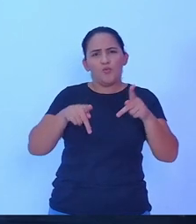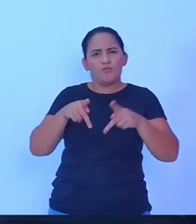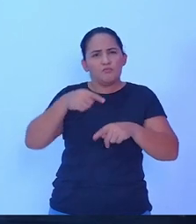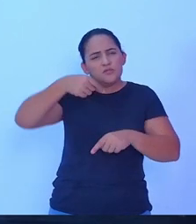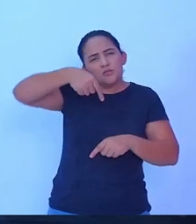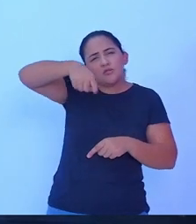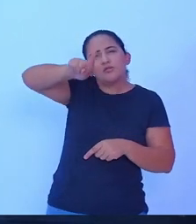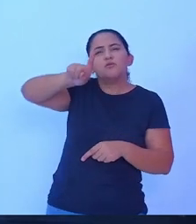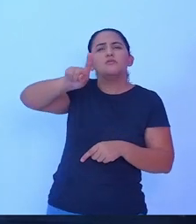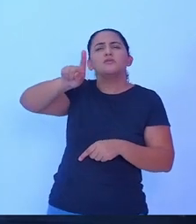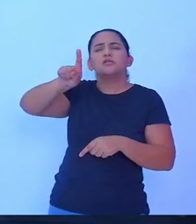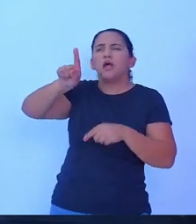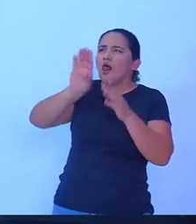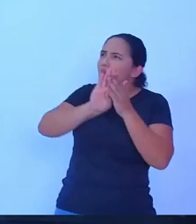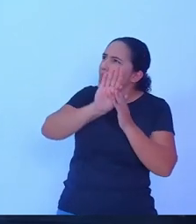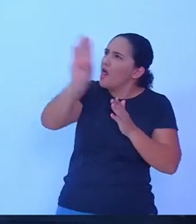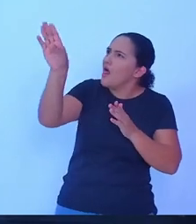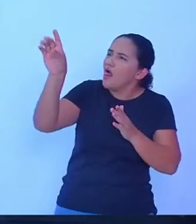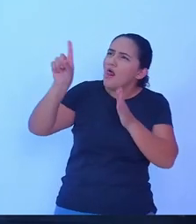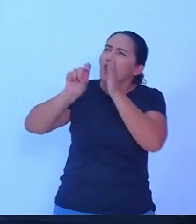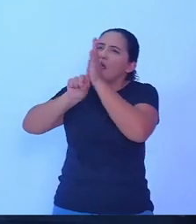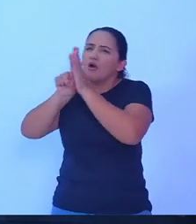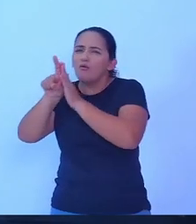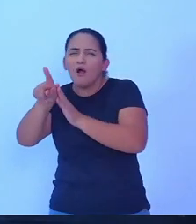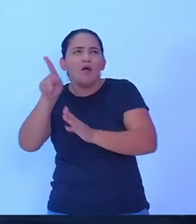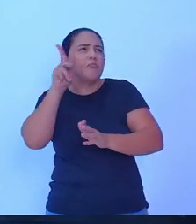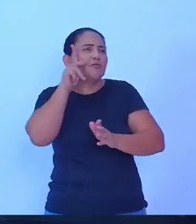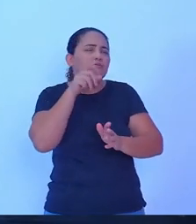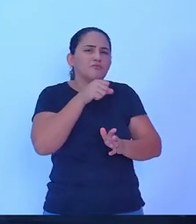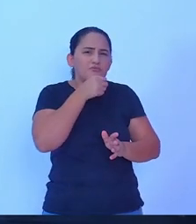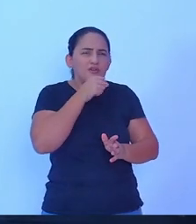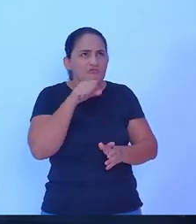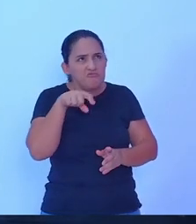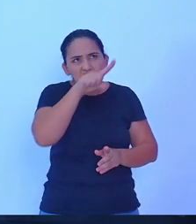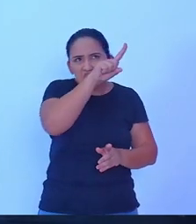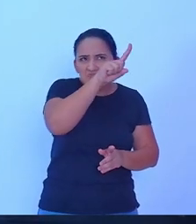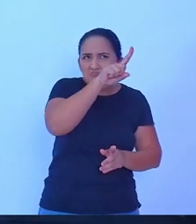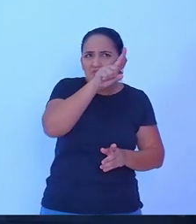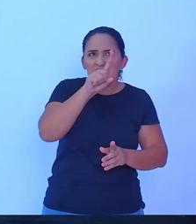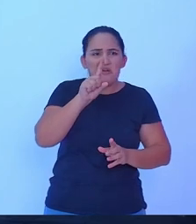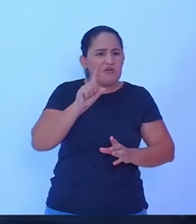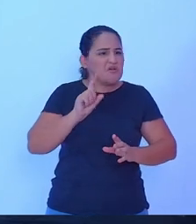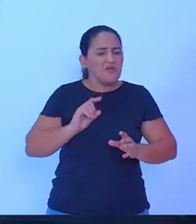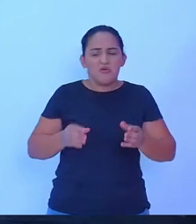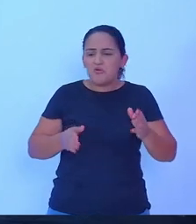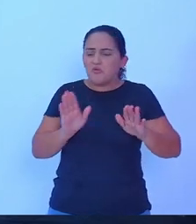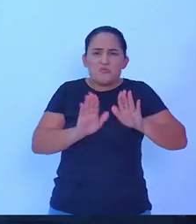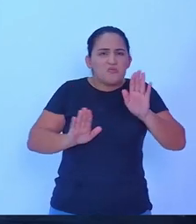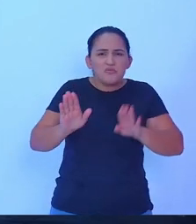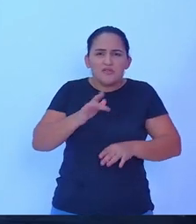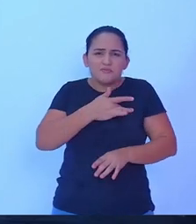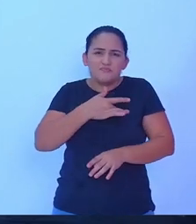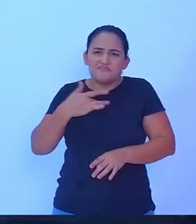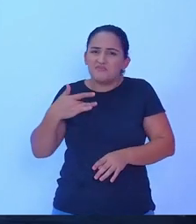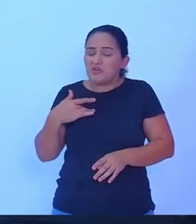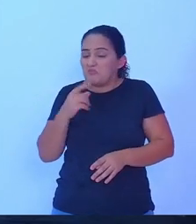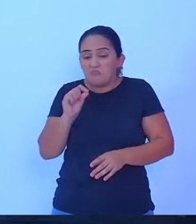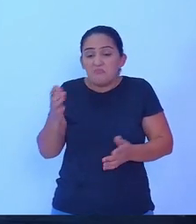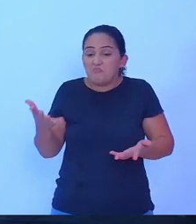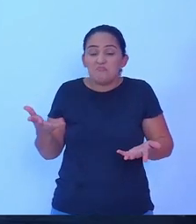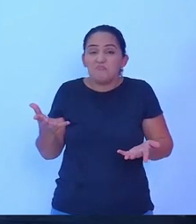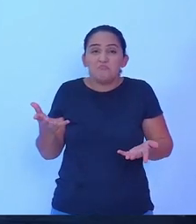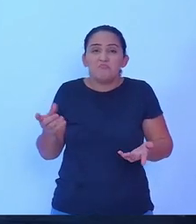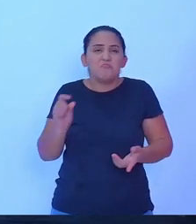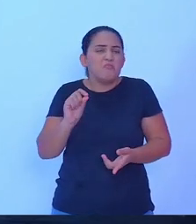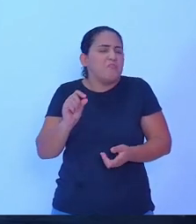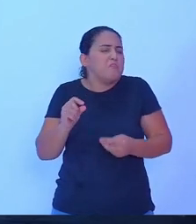para Cacoal, para Porto Velho, para outros municípios para fazer um tratamento mínimo de saúde no qual o nosso município tem